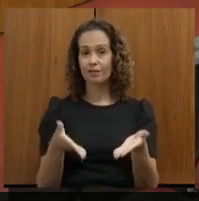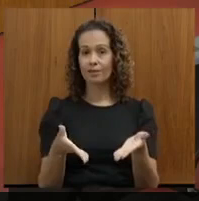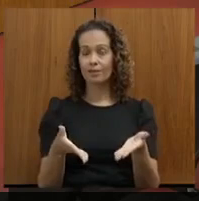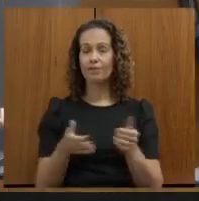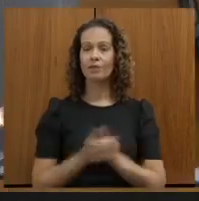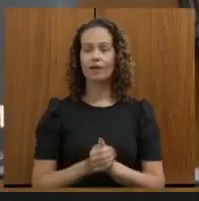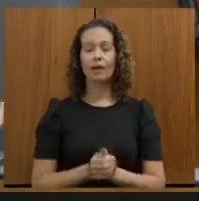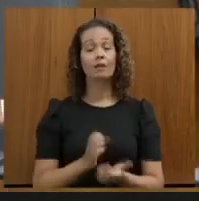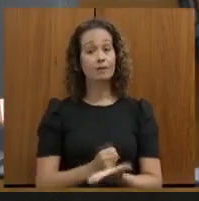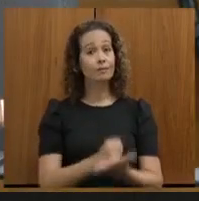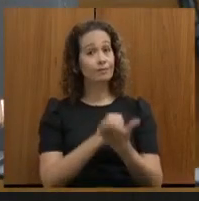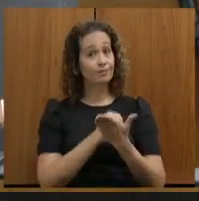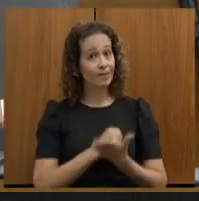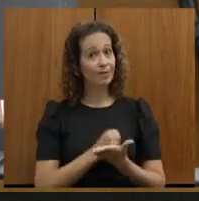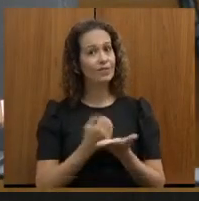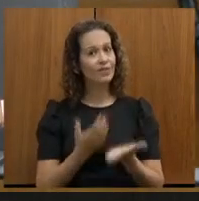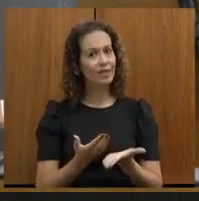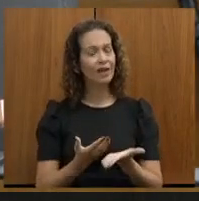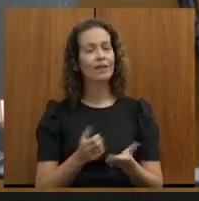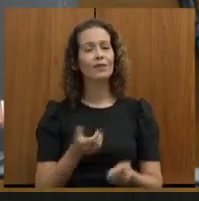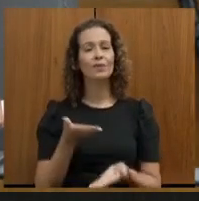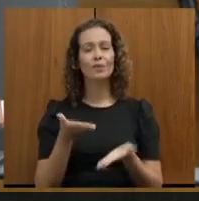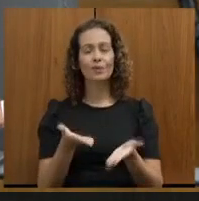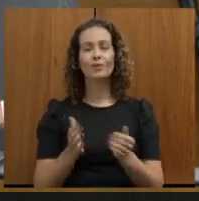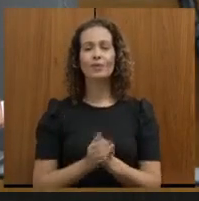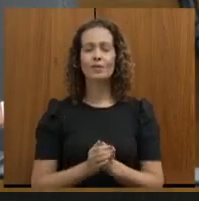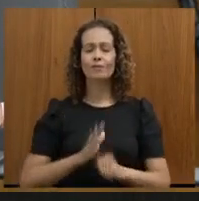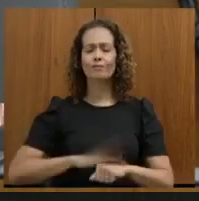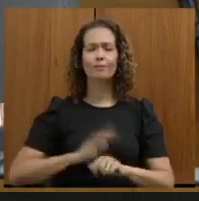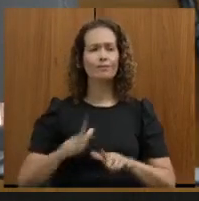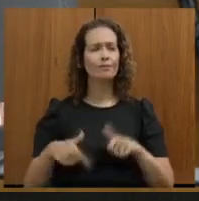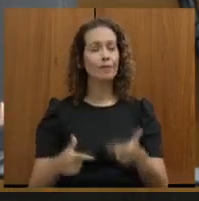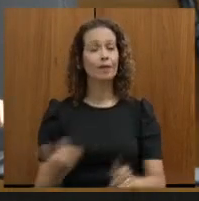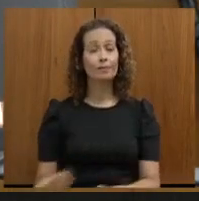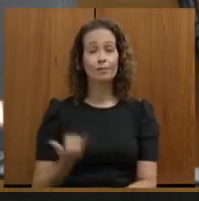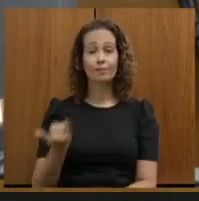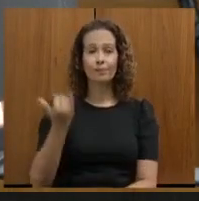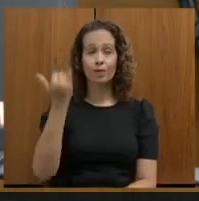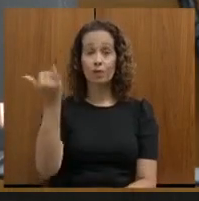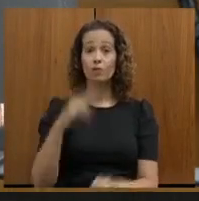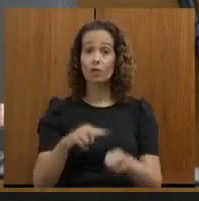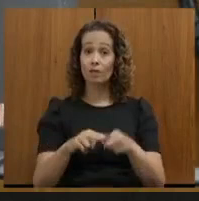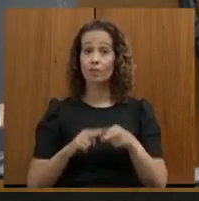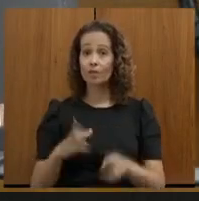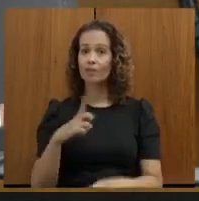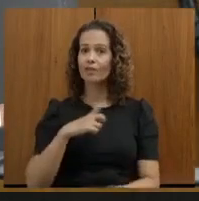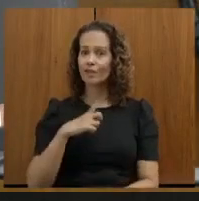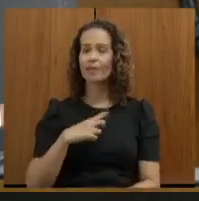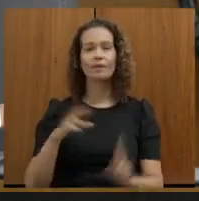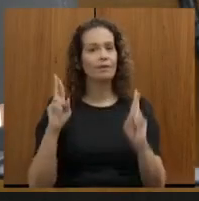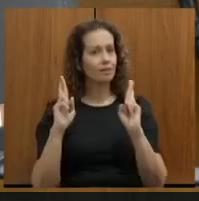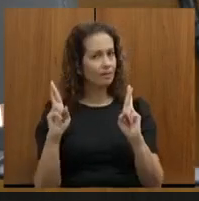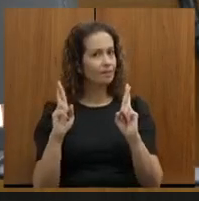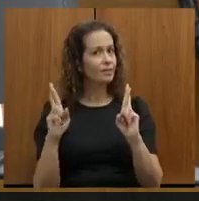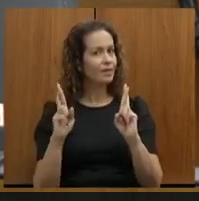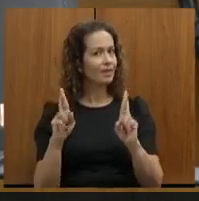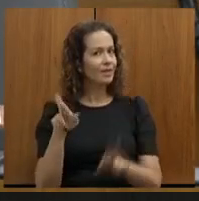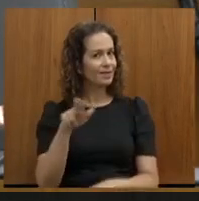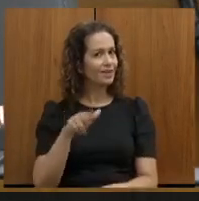tem nos ajudado muito com essa demanda, tem feito um trabalho muito importante. E é por isso que eu ainda tenho esperança. eu